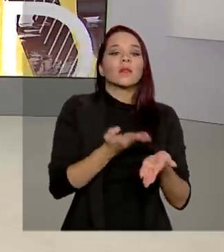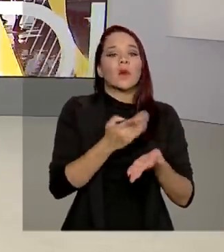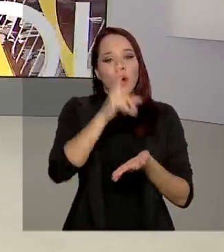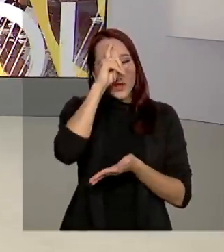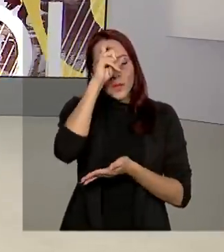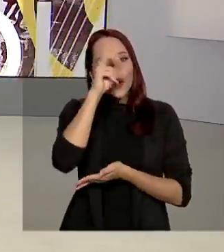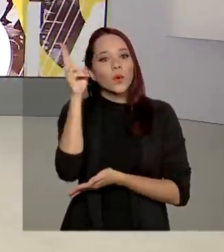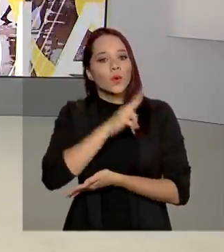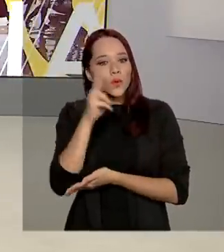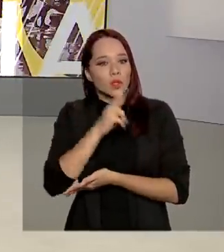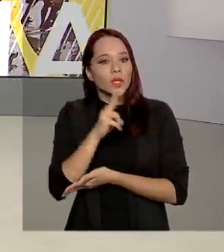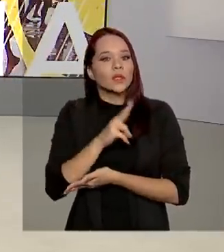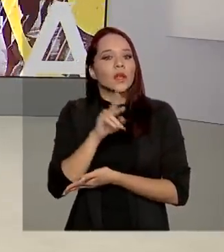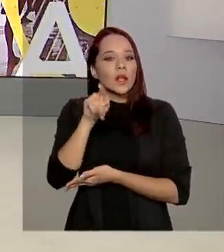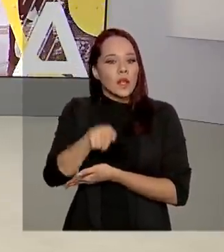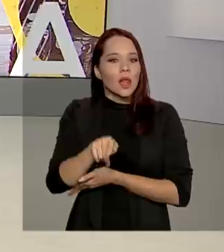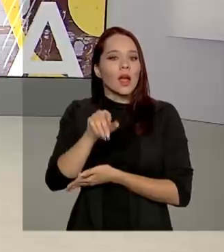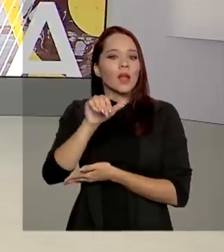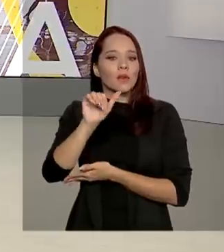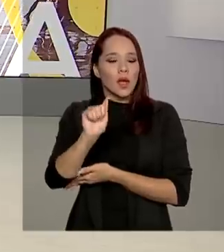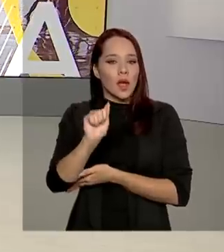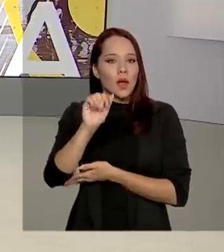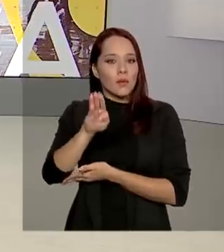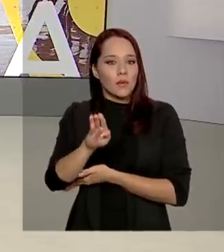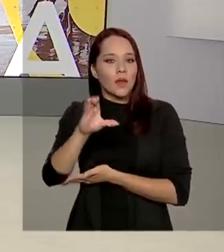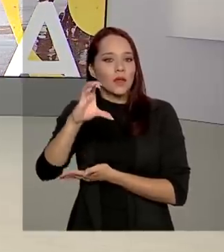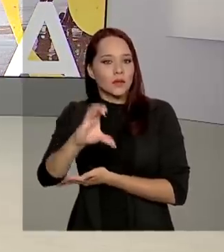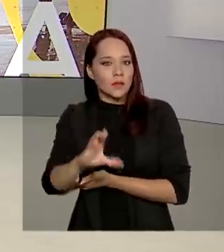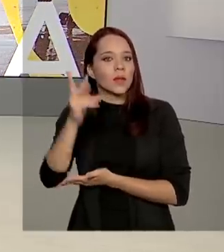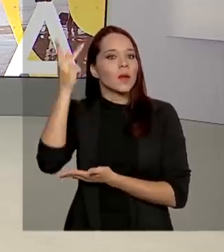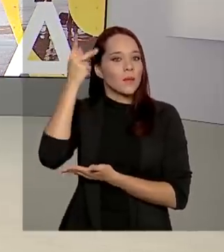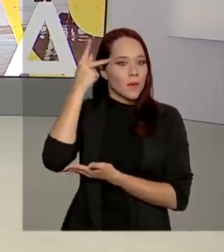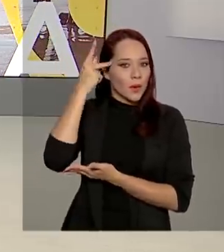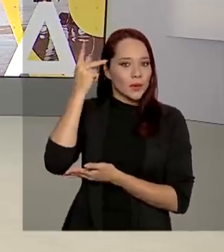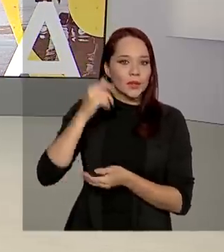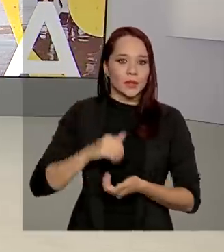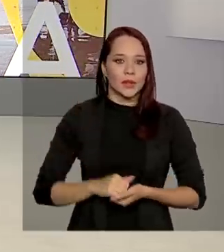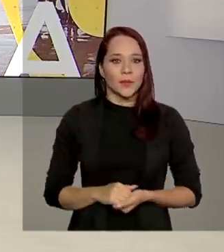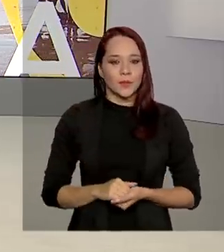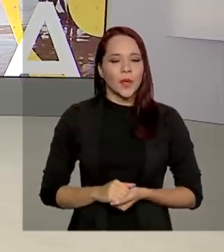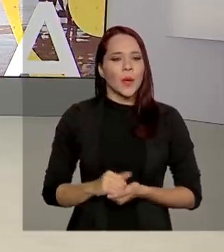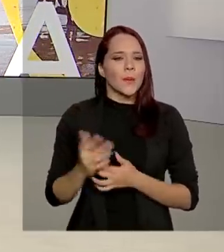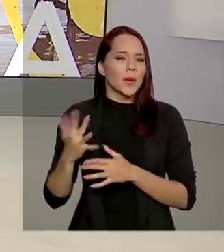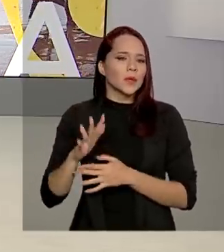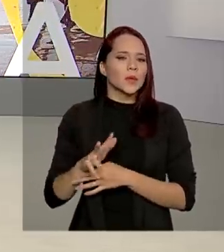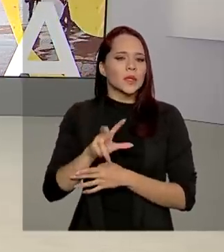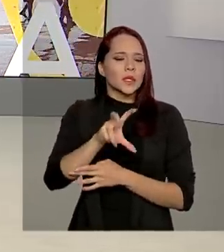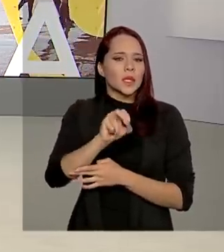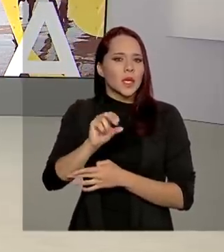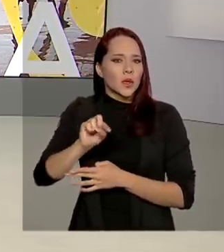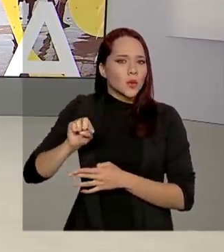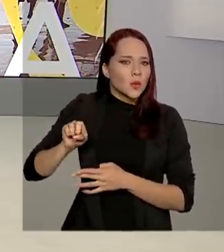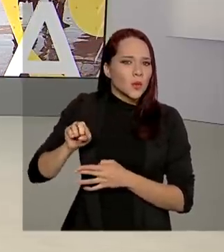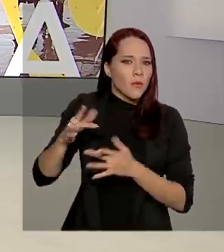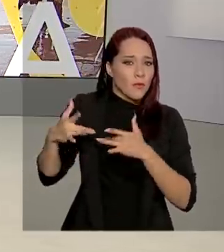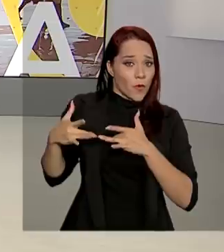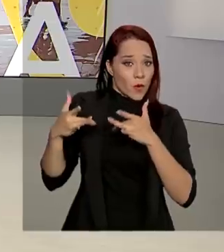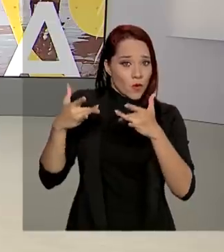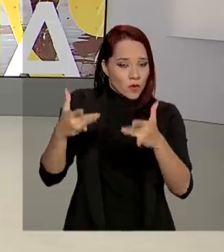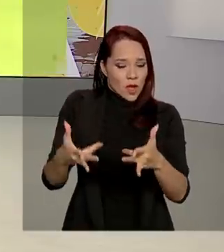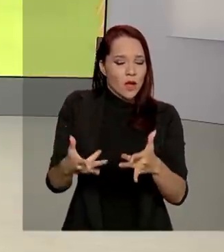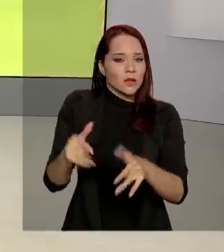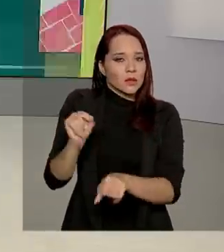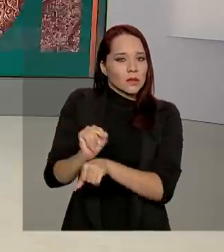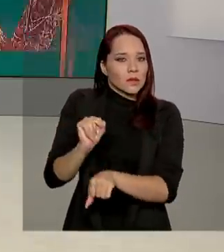Emergências Albert Sabin, em São Caetano do Sul, no ABC Paulista. Cerca de 500 voluntários são